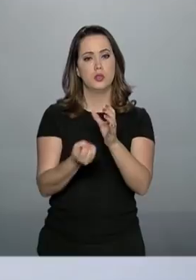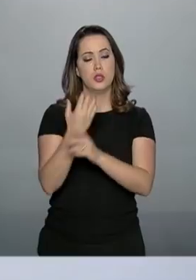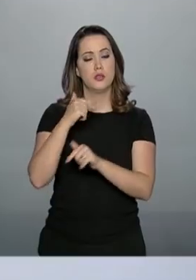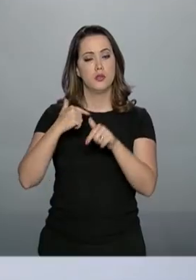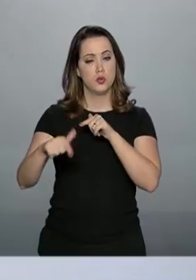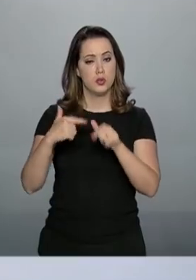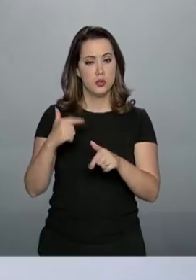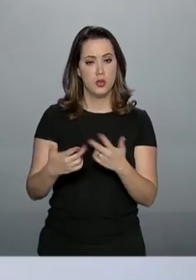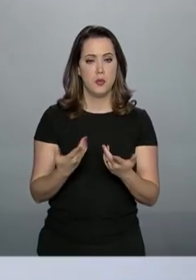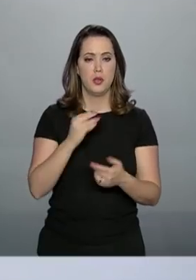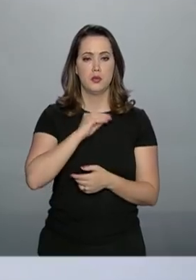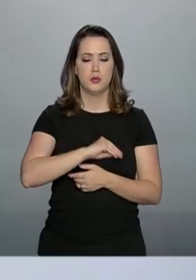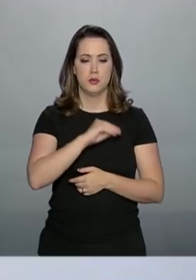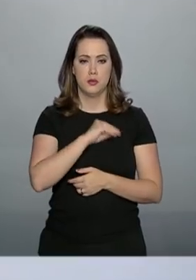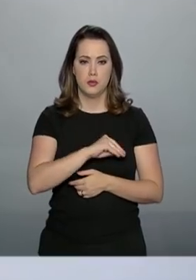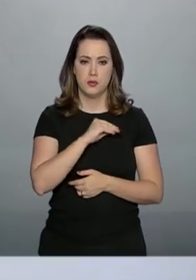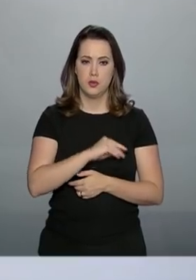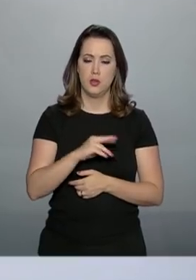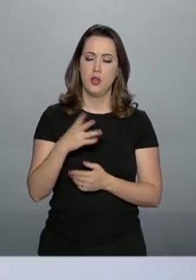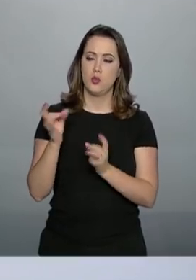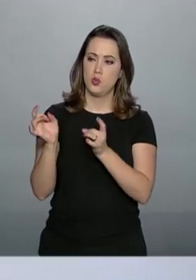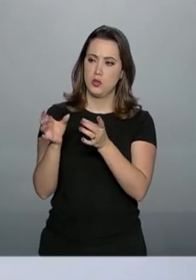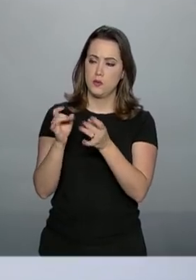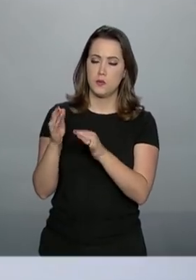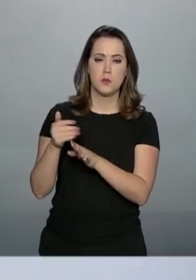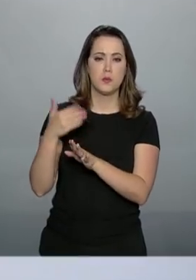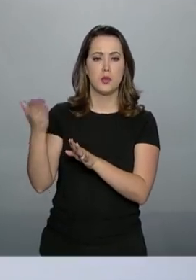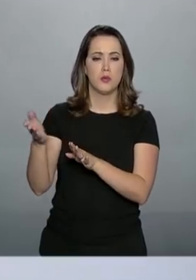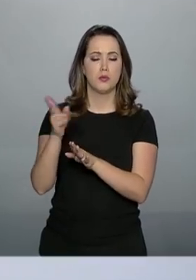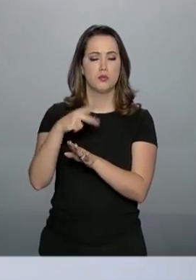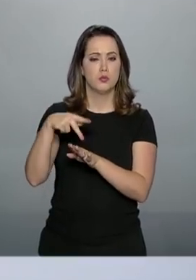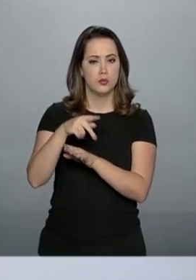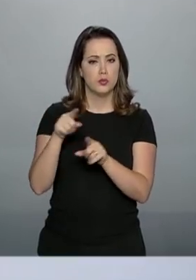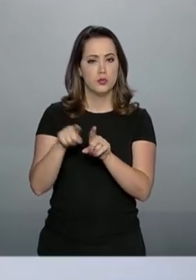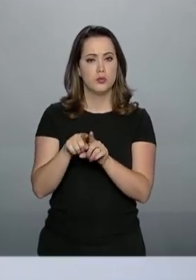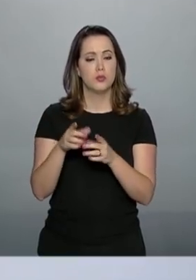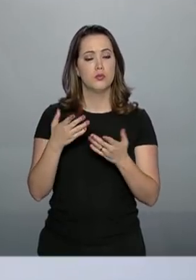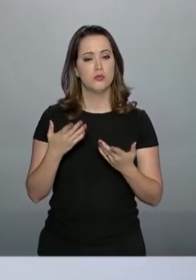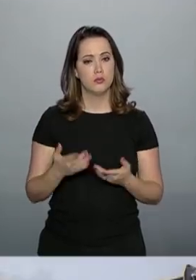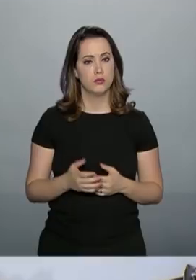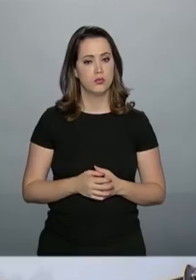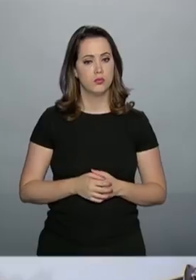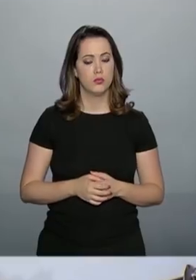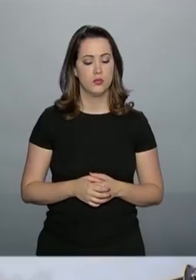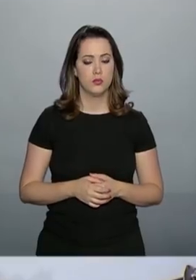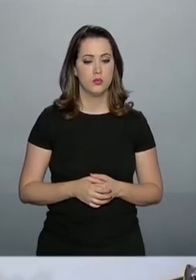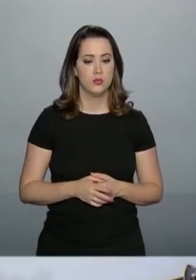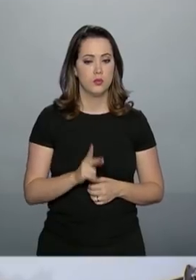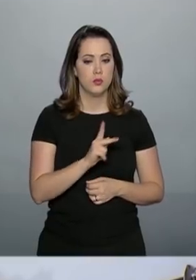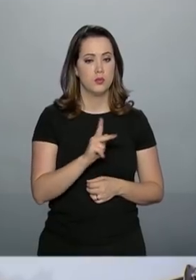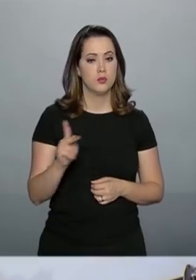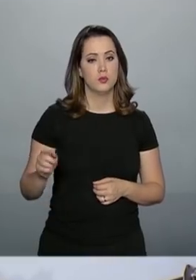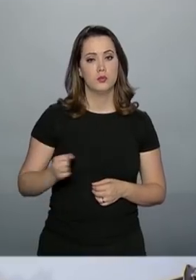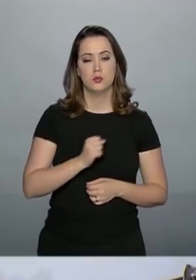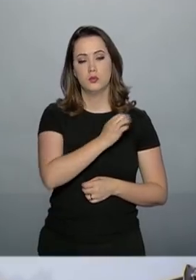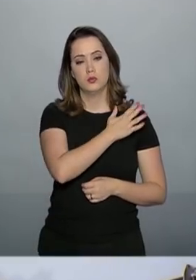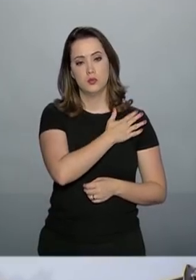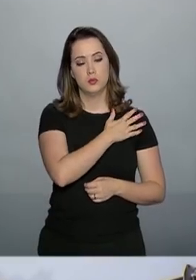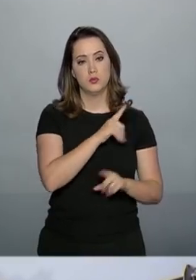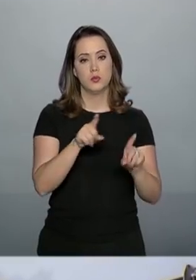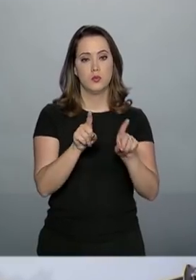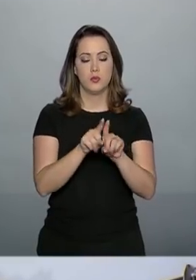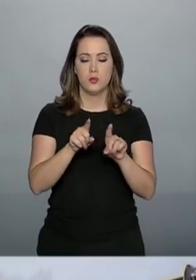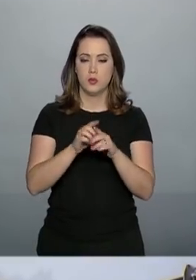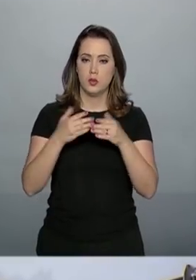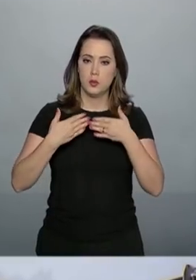empregos, na renda, nos royalties, nas exportações e nas receitas. O presidente em exercício, Hamilton Mourão,